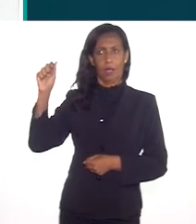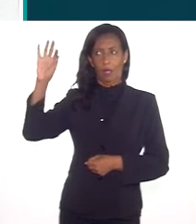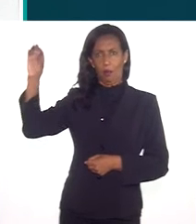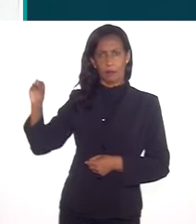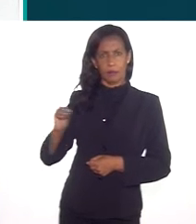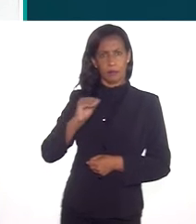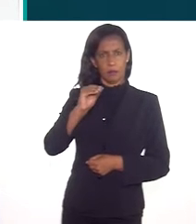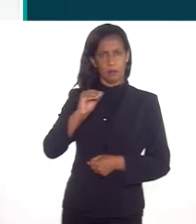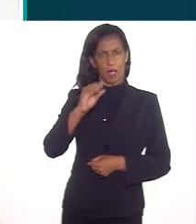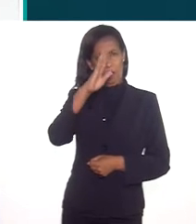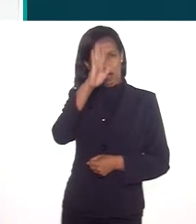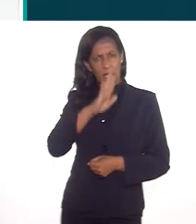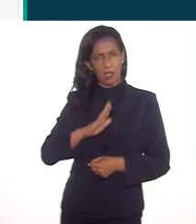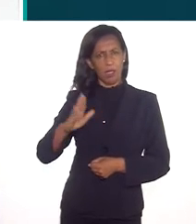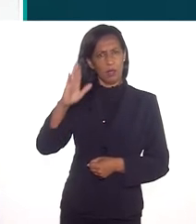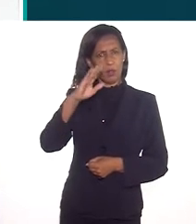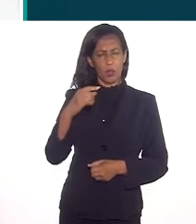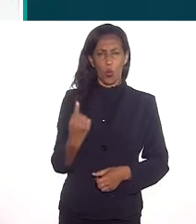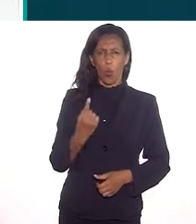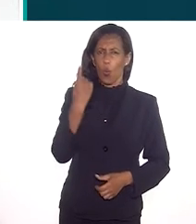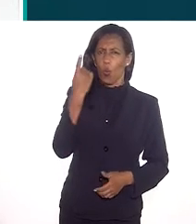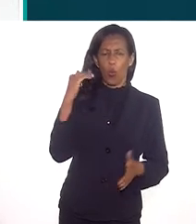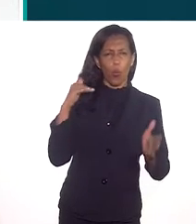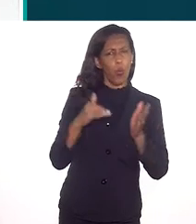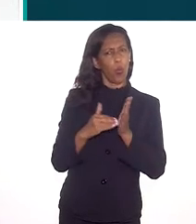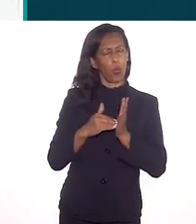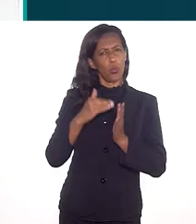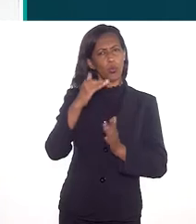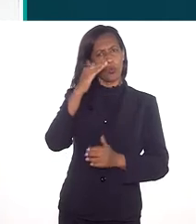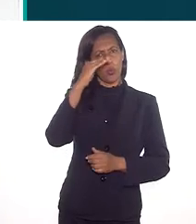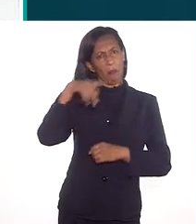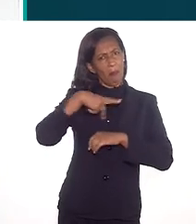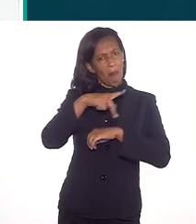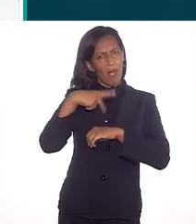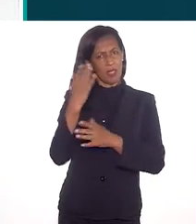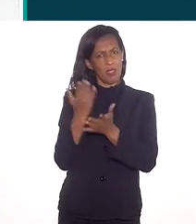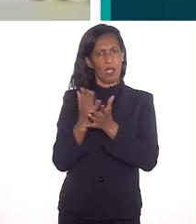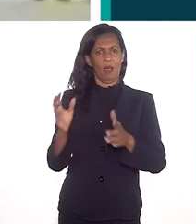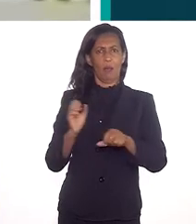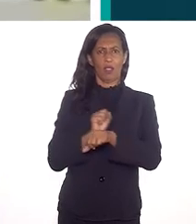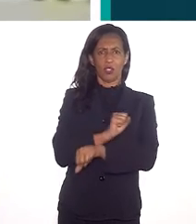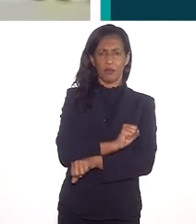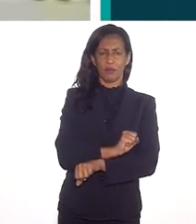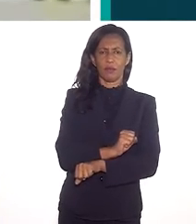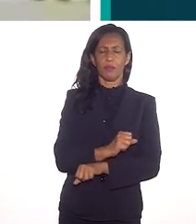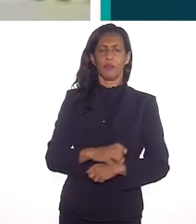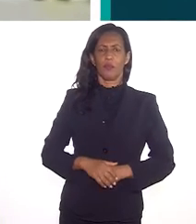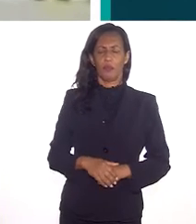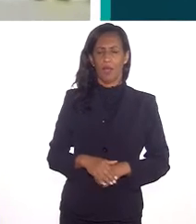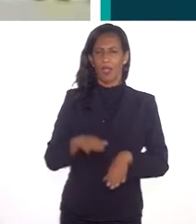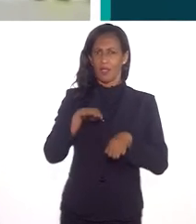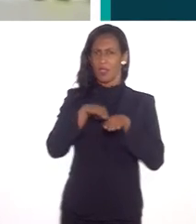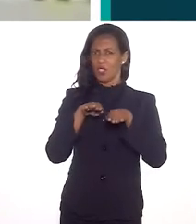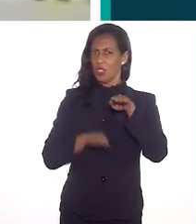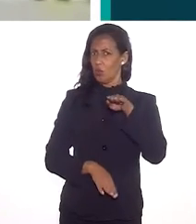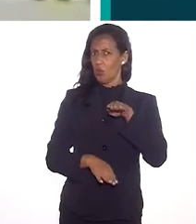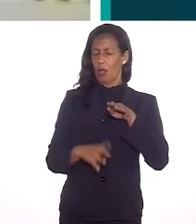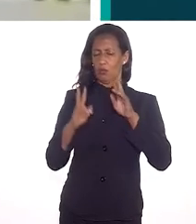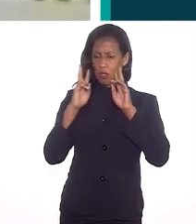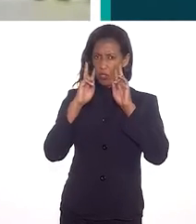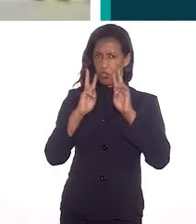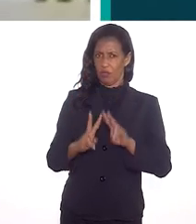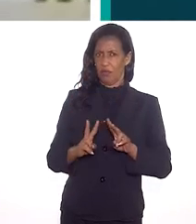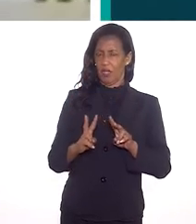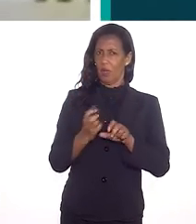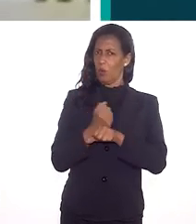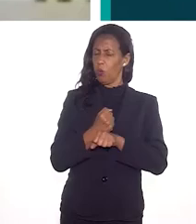descendentes aqui no Brasil, tendo sido o Brasil o último país a acabar com a escravidão, trouxe até nós essa desigualdade que